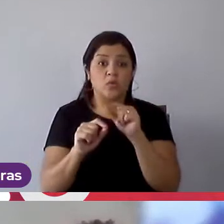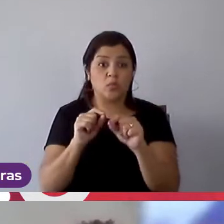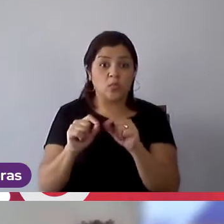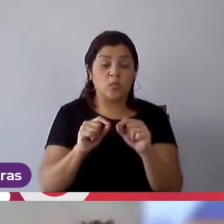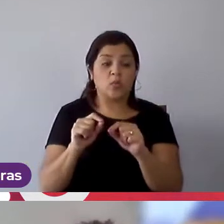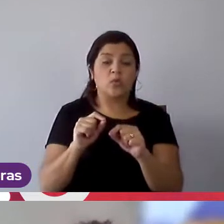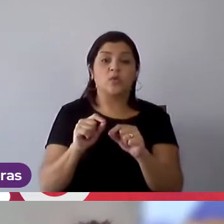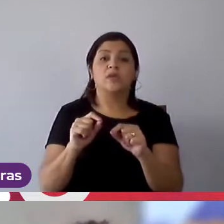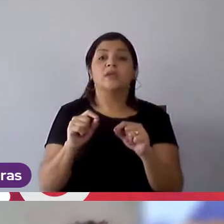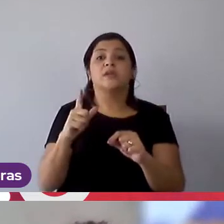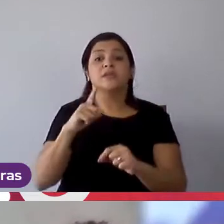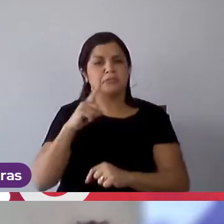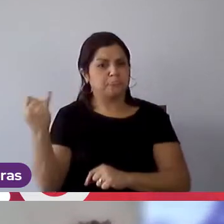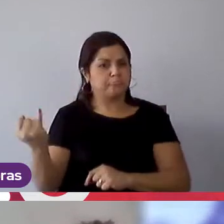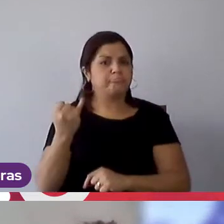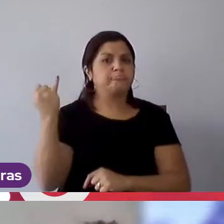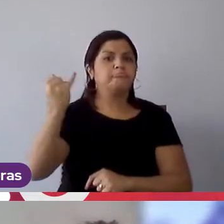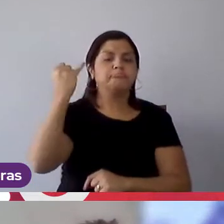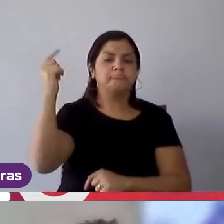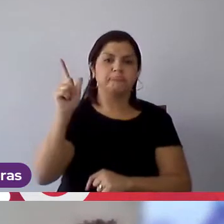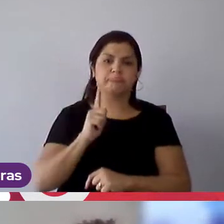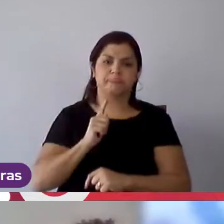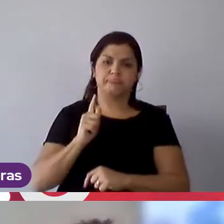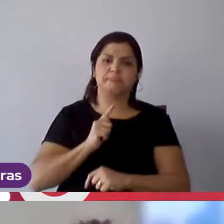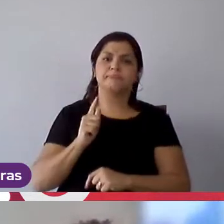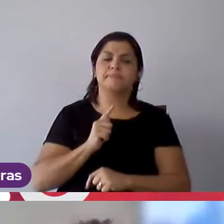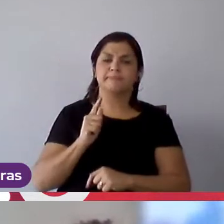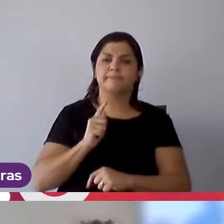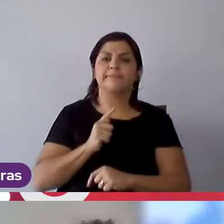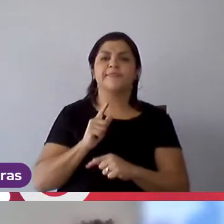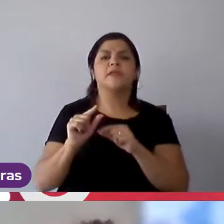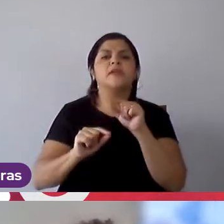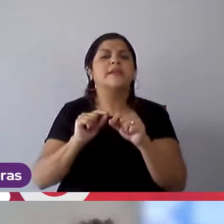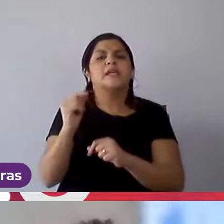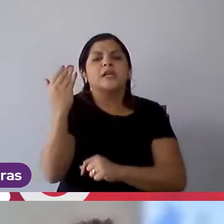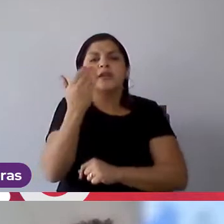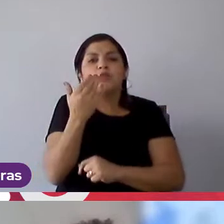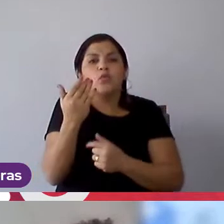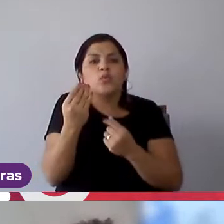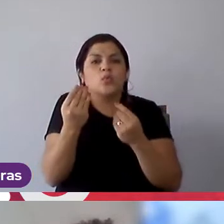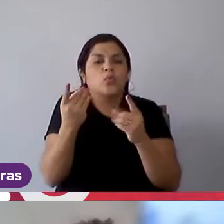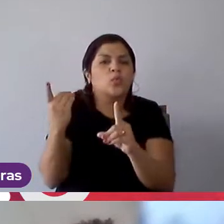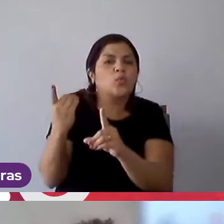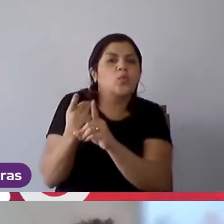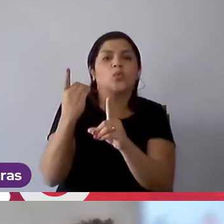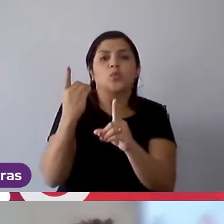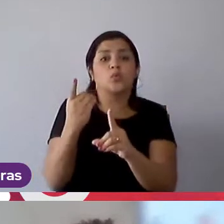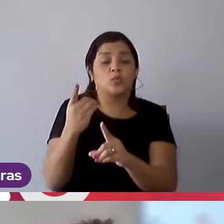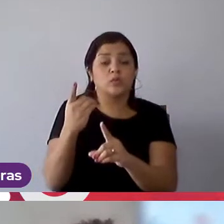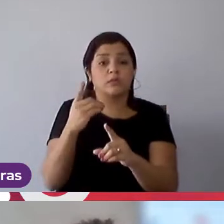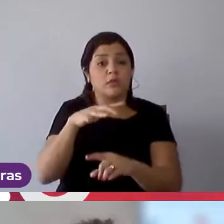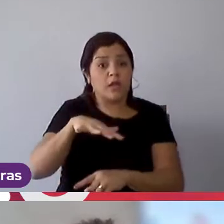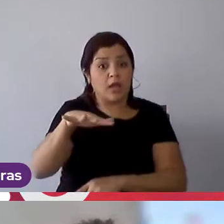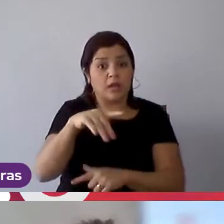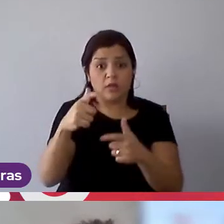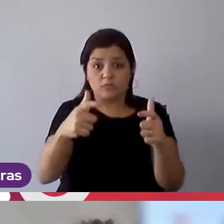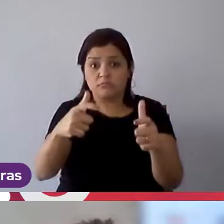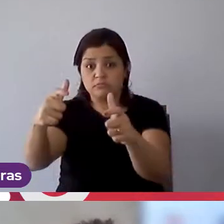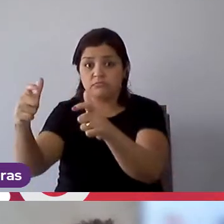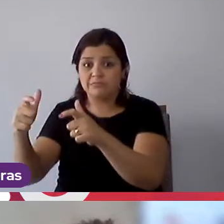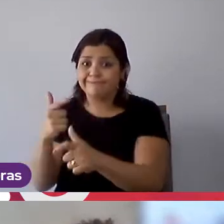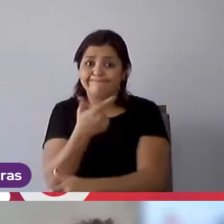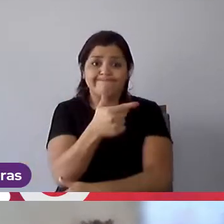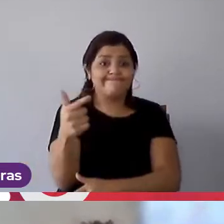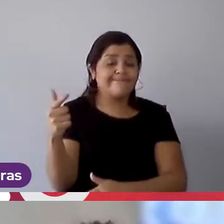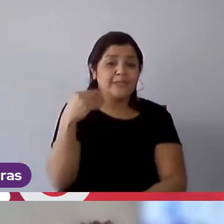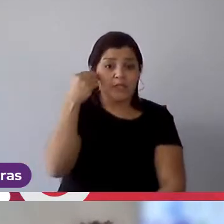que é algo muito importante e que a gente não encontra em todos os lugares. Digo isso por